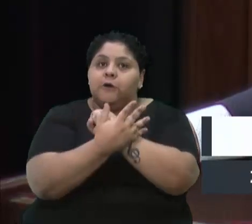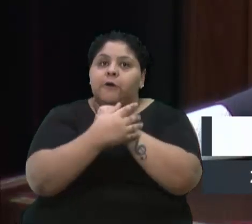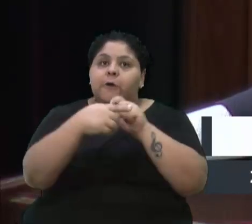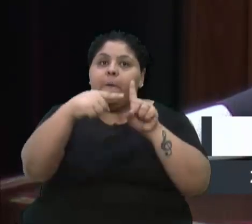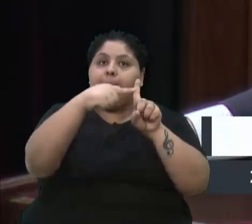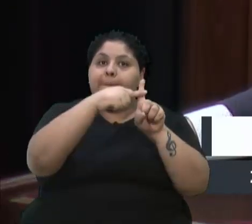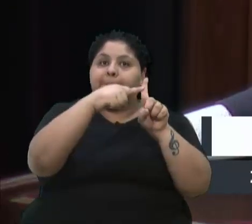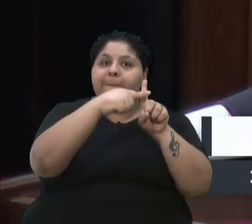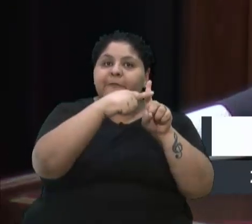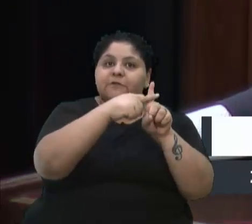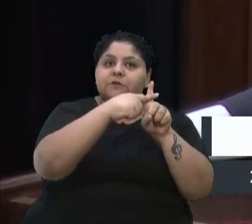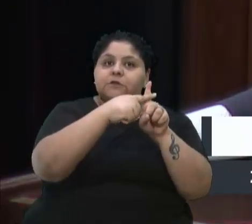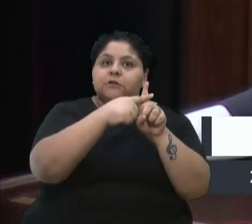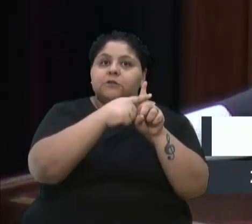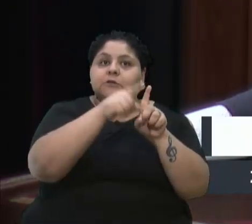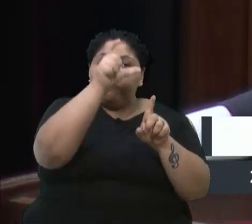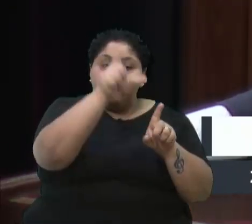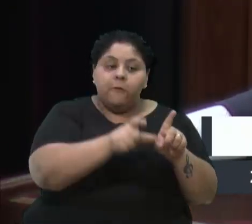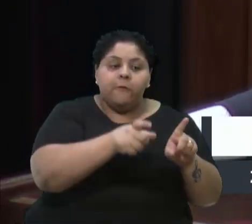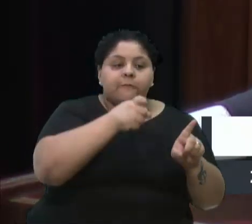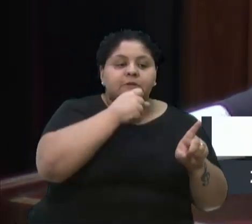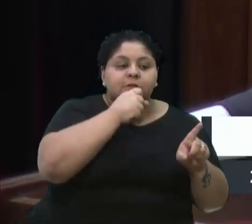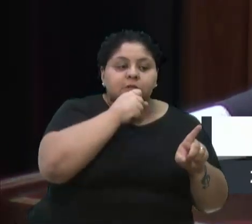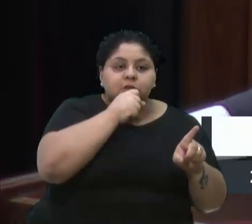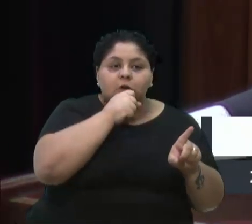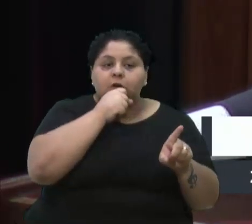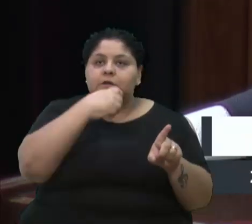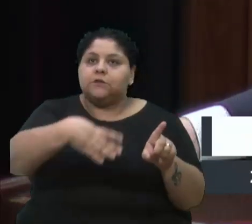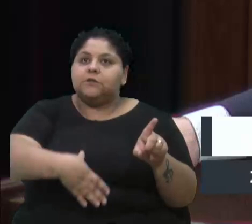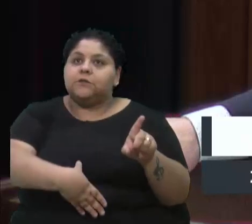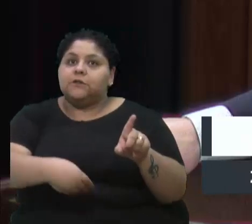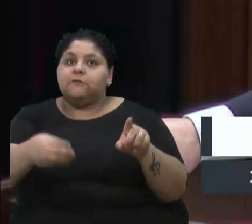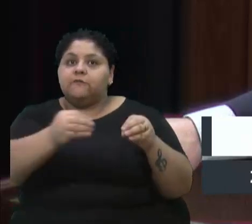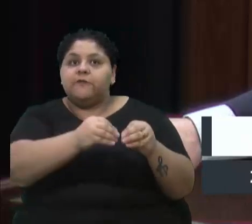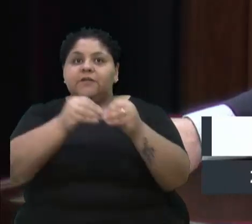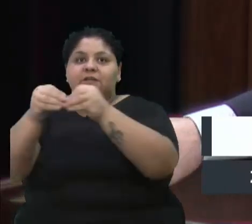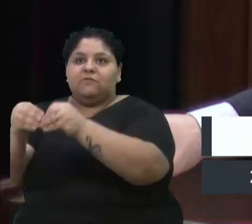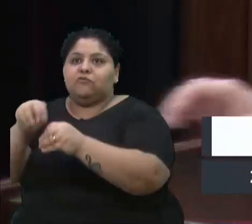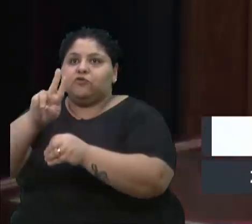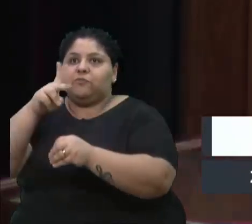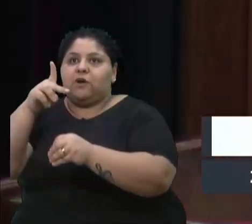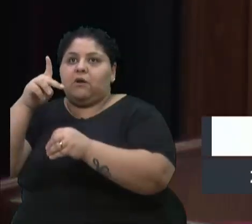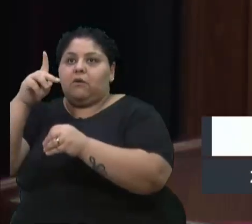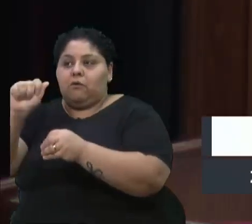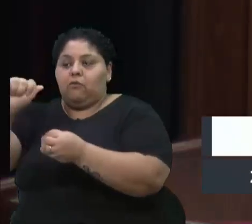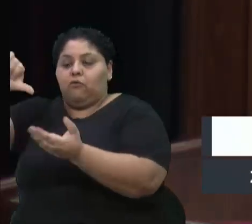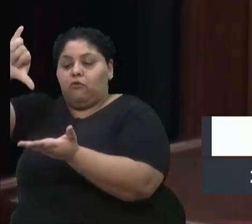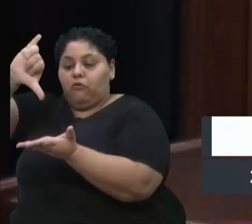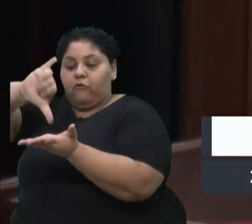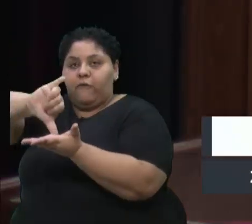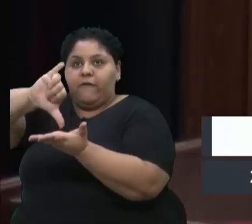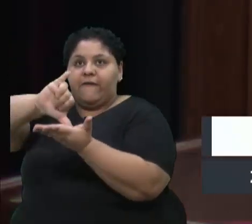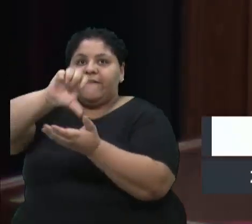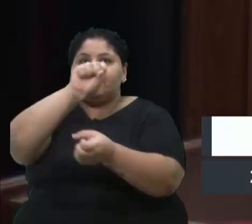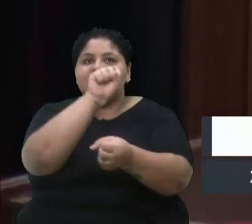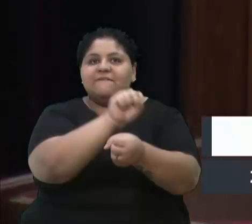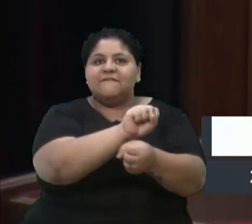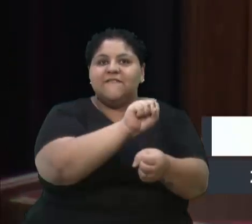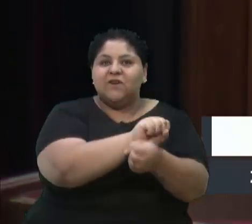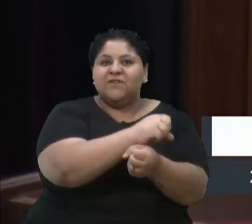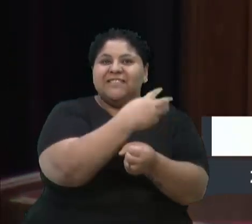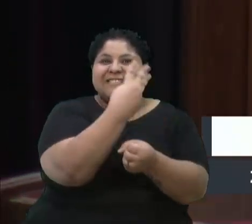anos, e foi encaminhada para a UPA Central. Ela ficou das 13h30